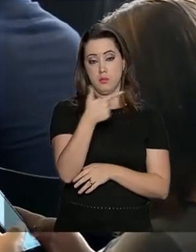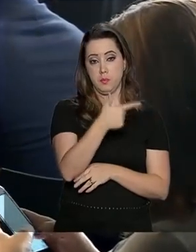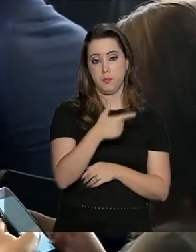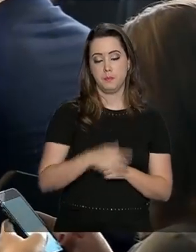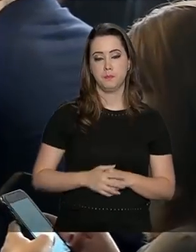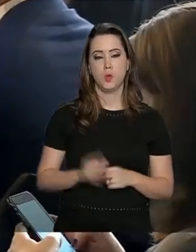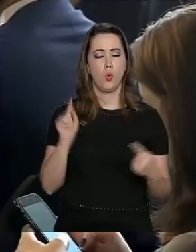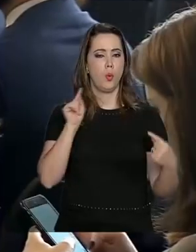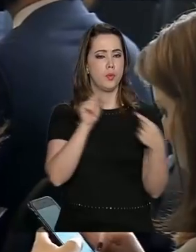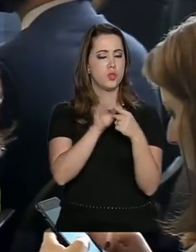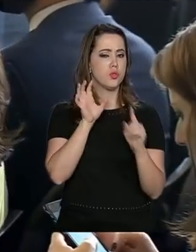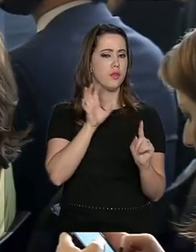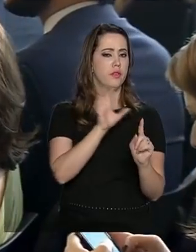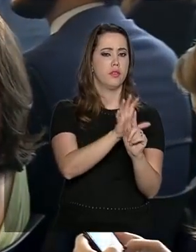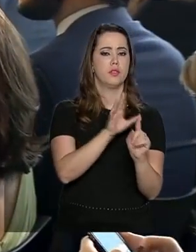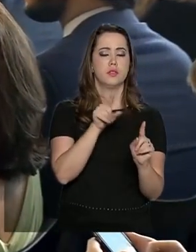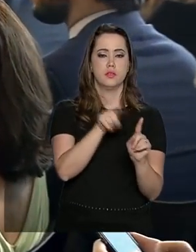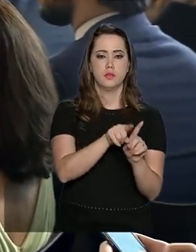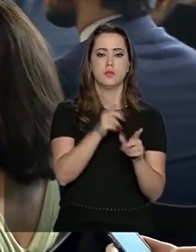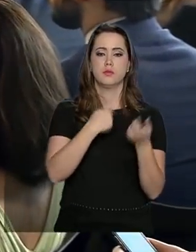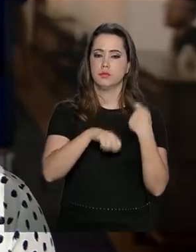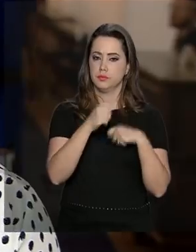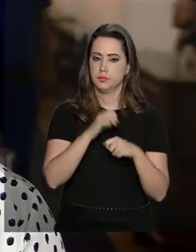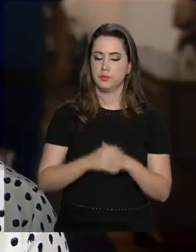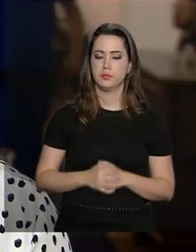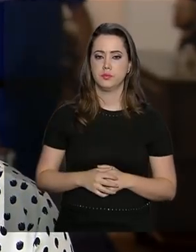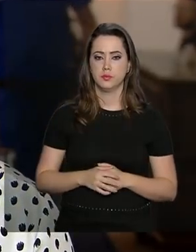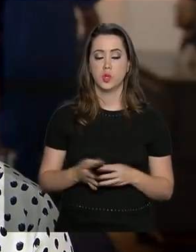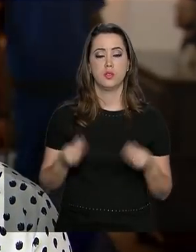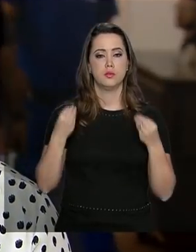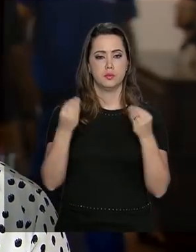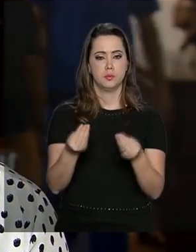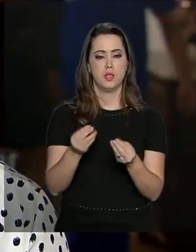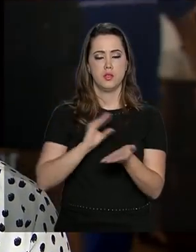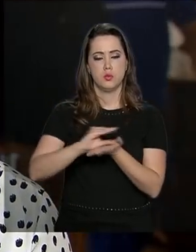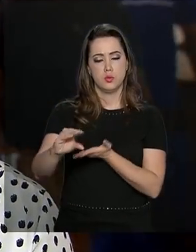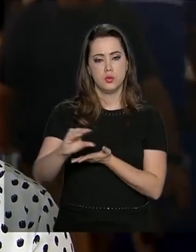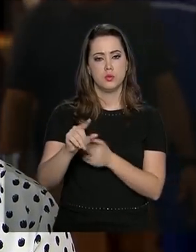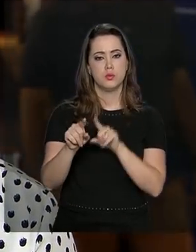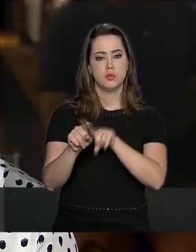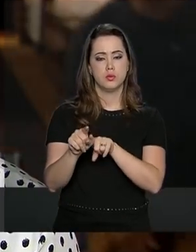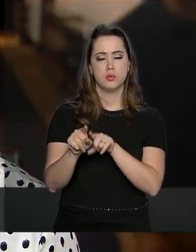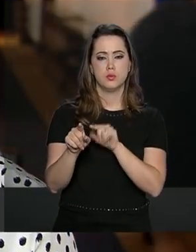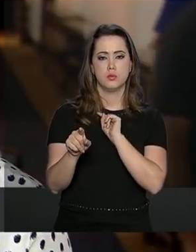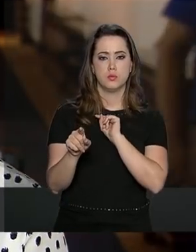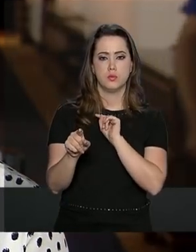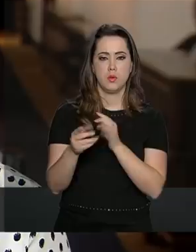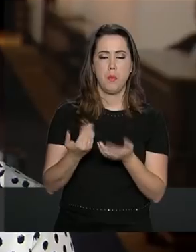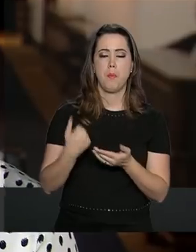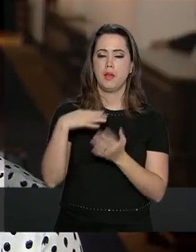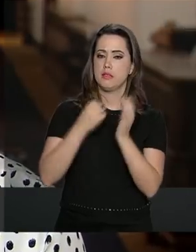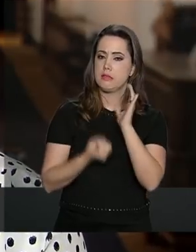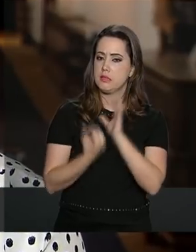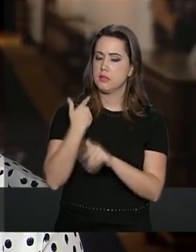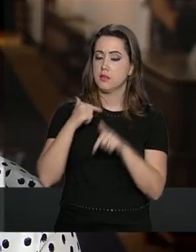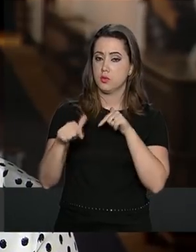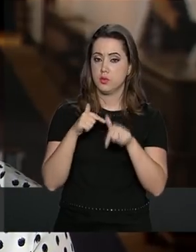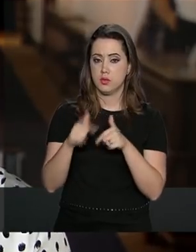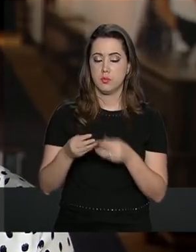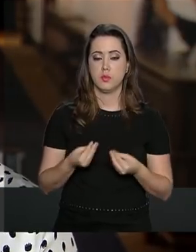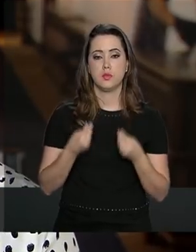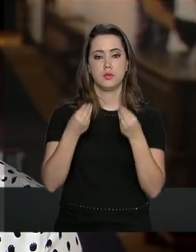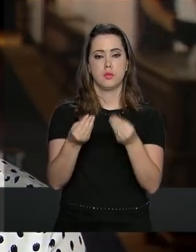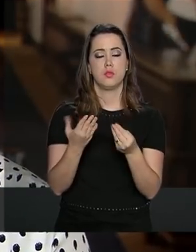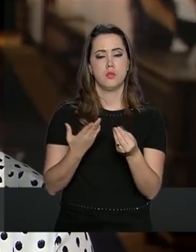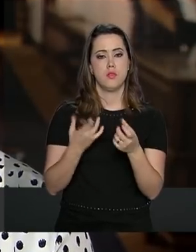A medida terá impactos diretos na economia. Traz mais investimentos, isso traz mais empregos, isso